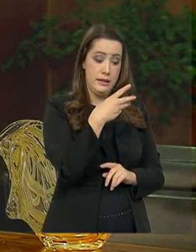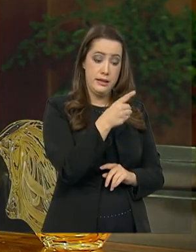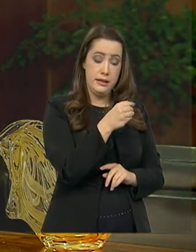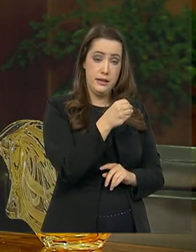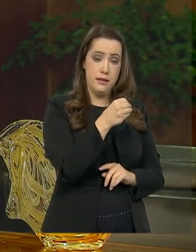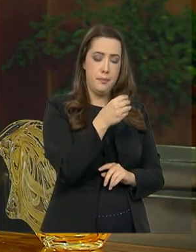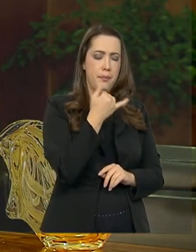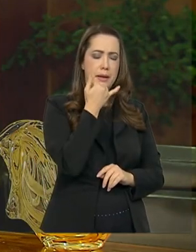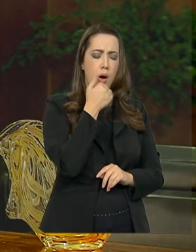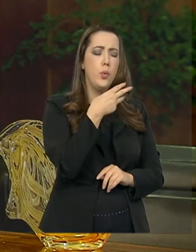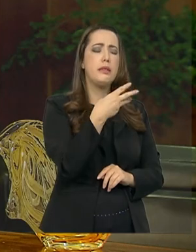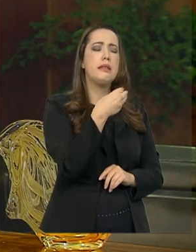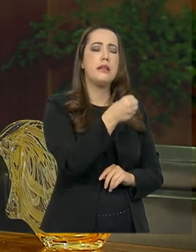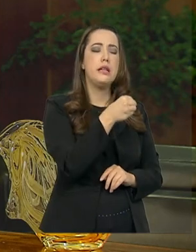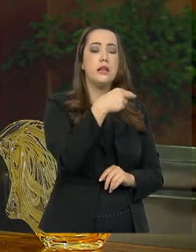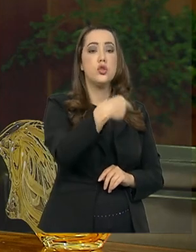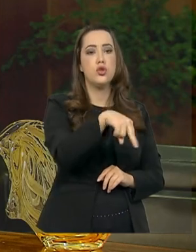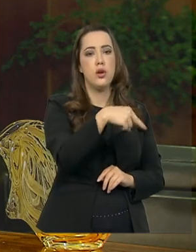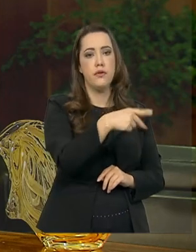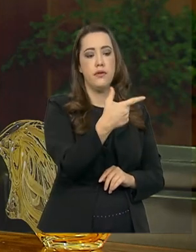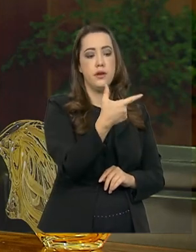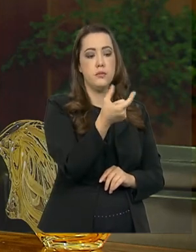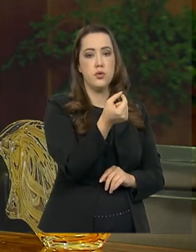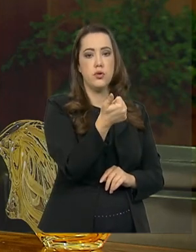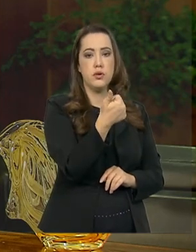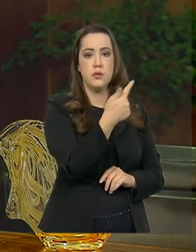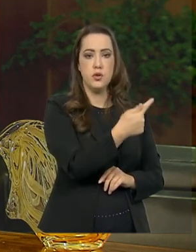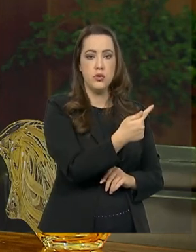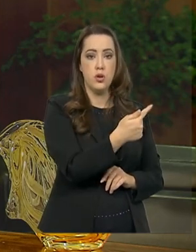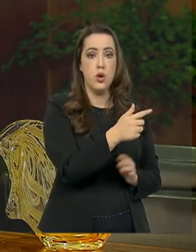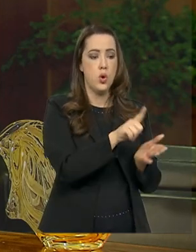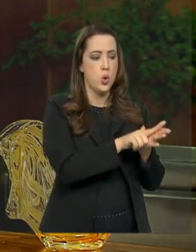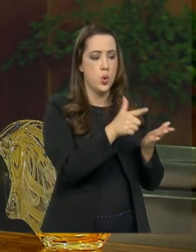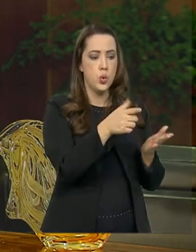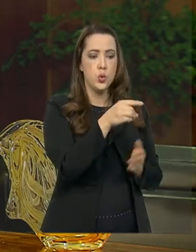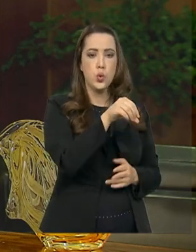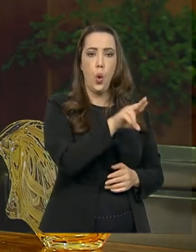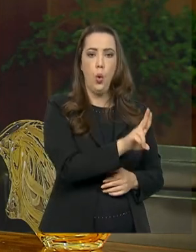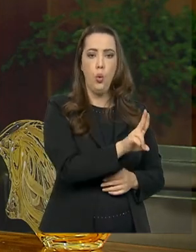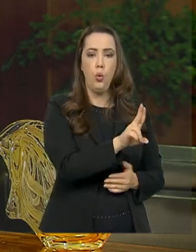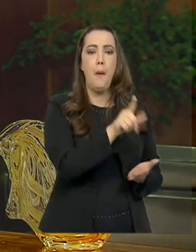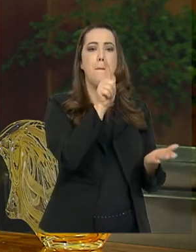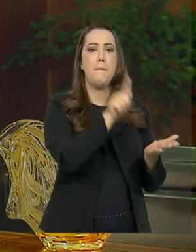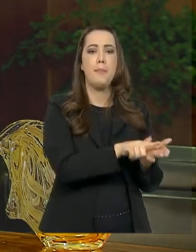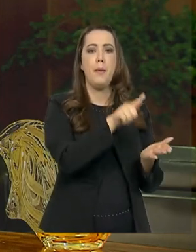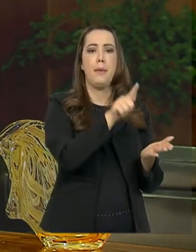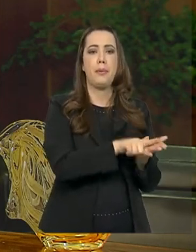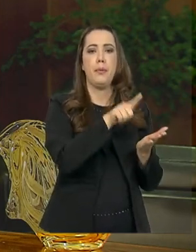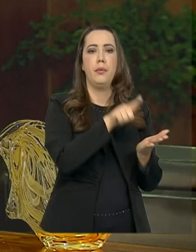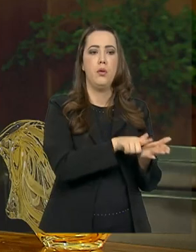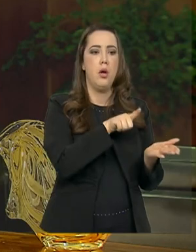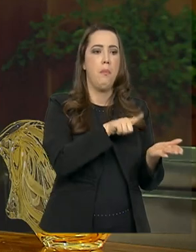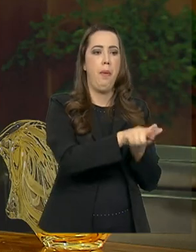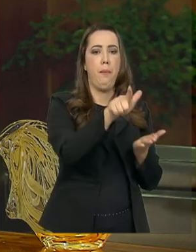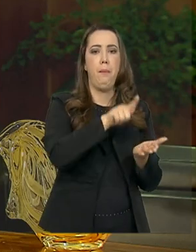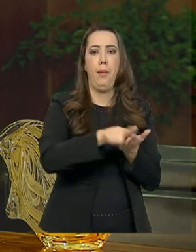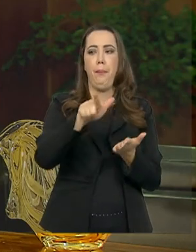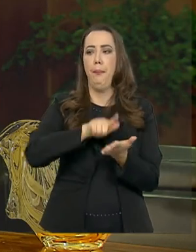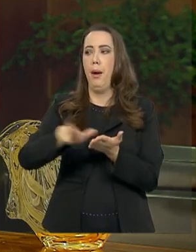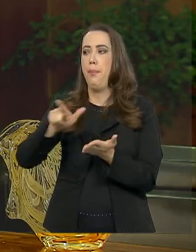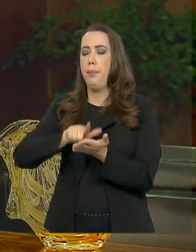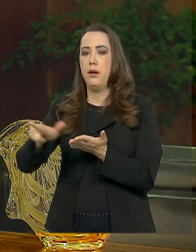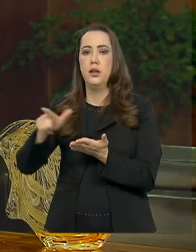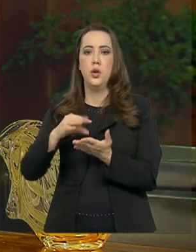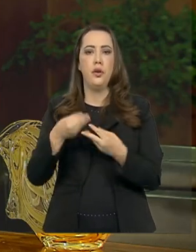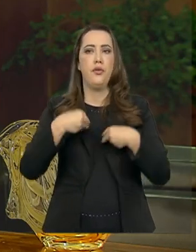2017, o Diário Oficial da União era rodado em papel, impresso. Era um jornal que era rodado e tinha toda uma logística de distribuição para todas as